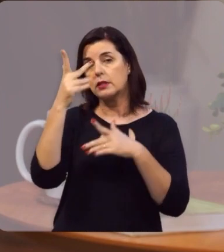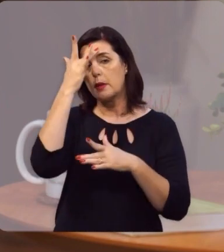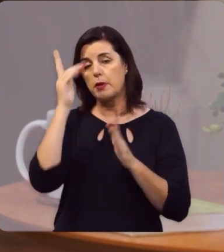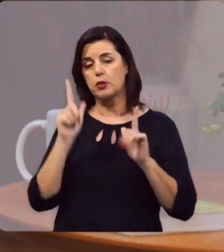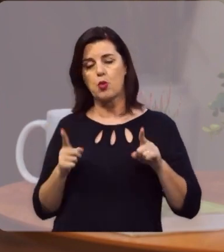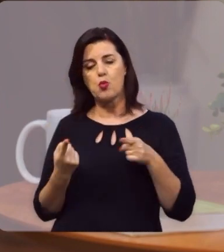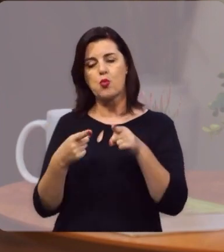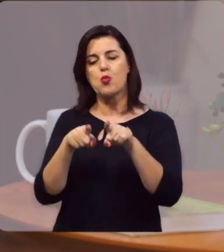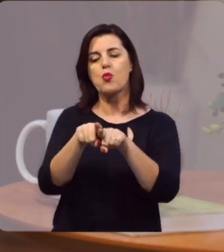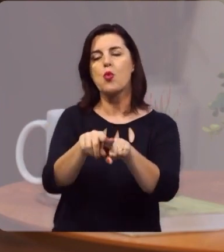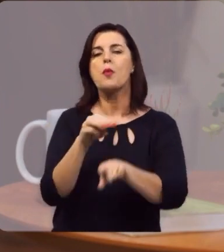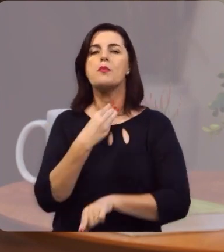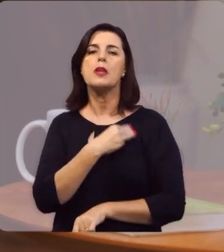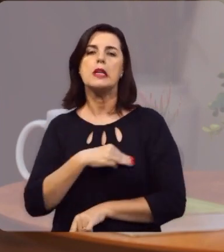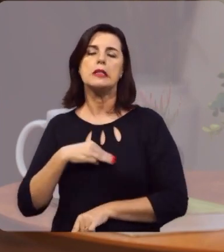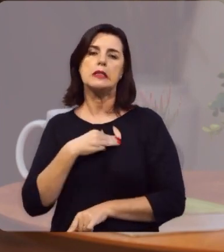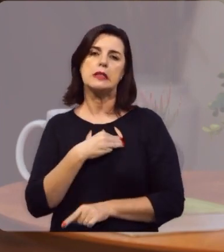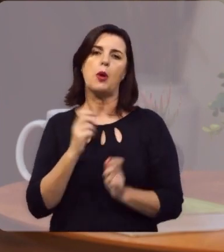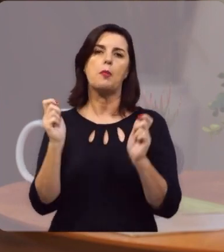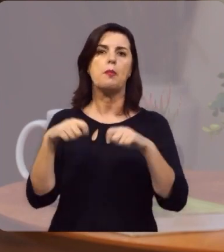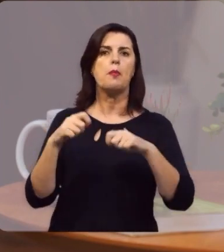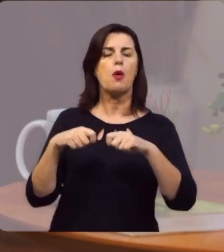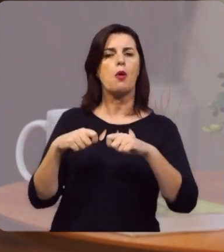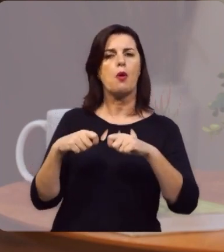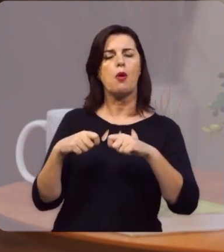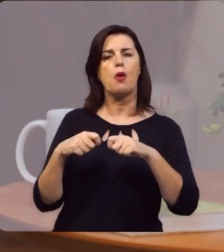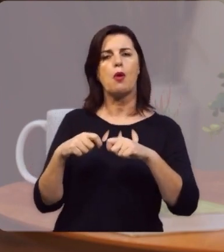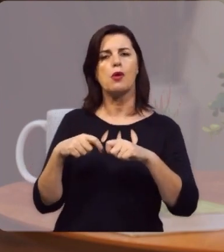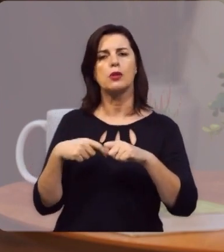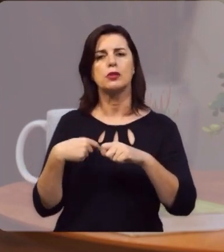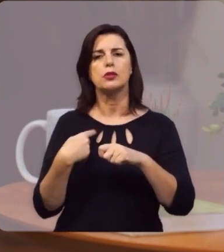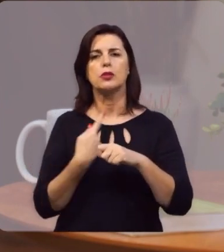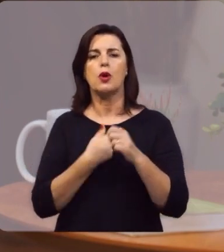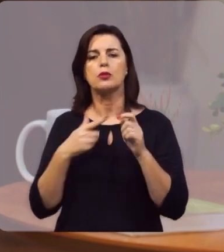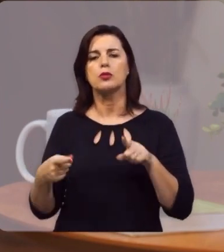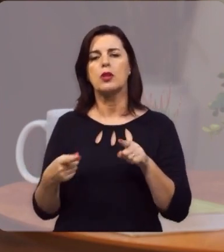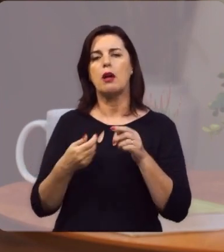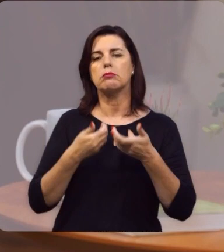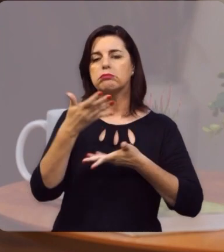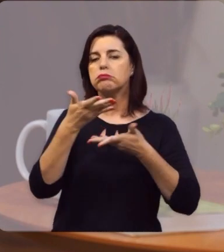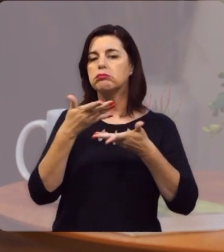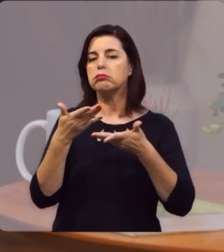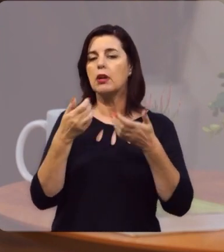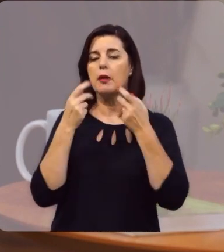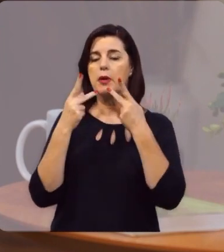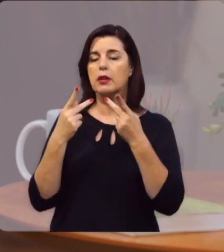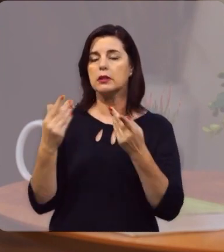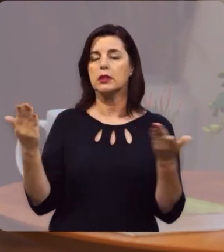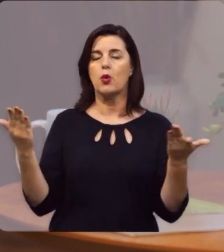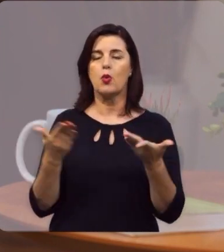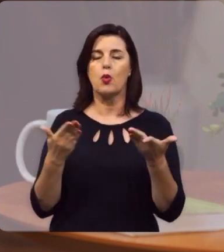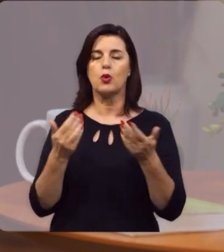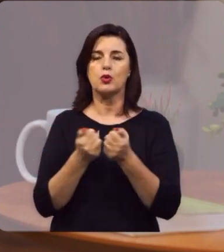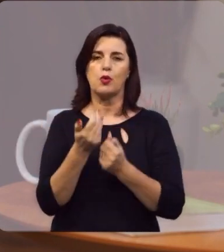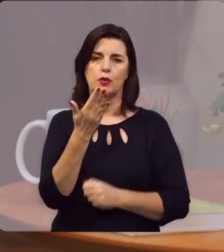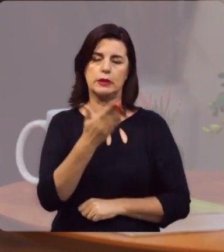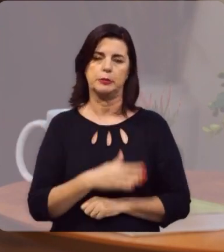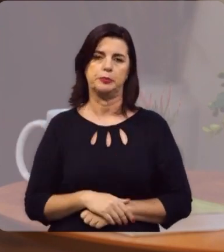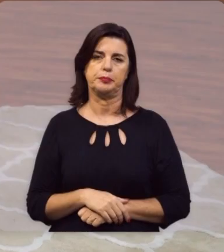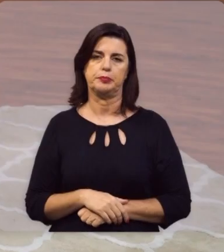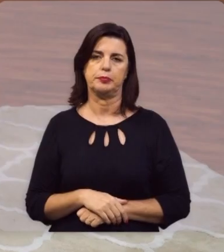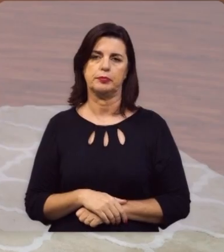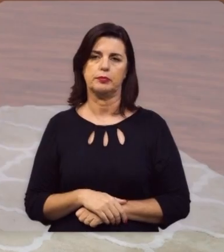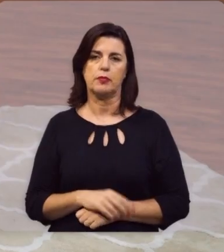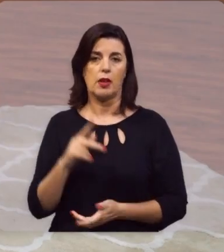parceiros em missão, que tem tornado possível estarmos aqui compartilhando a mensagem do Evangelho com você.